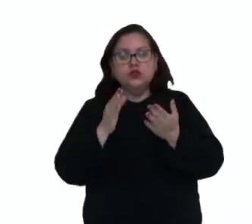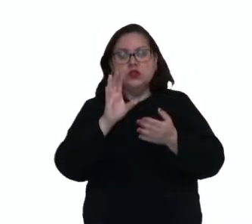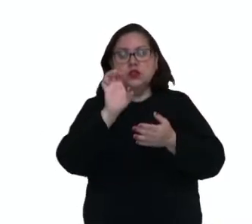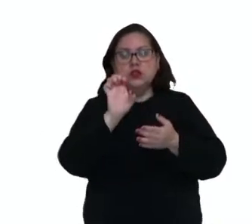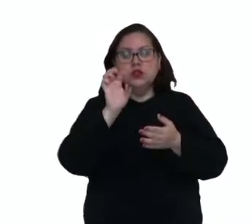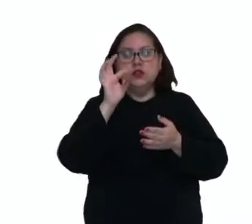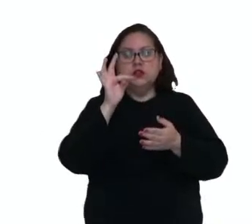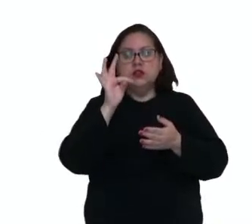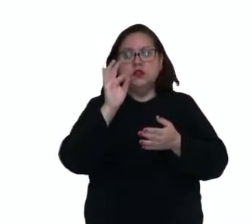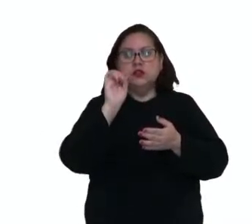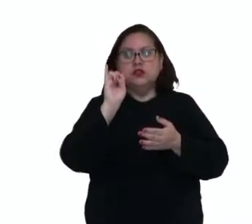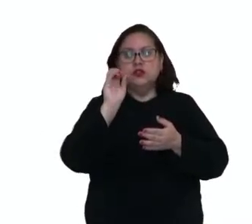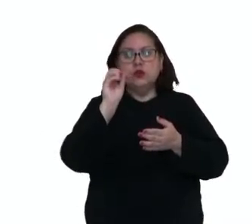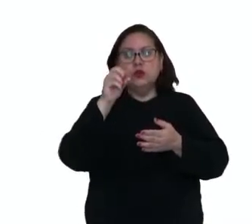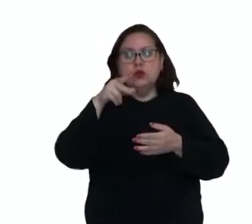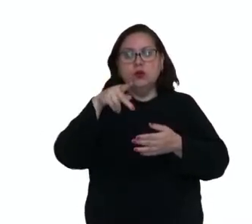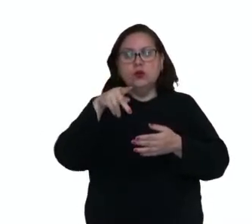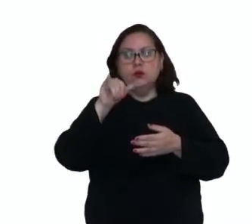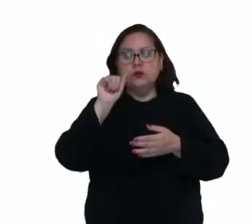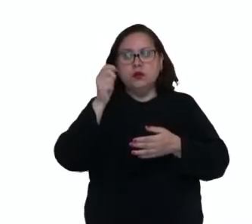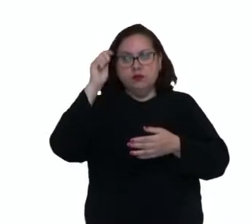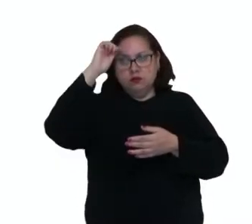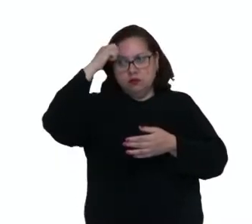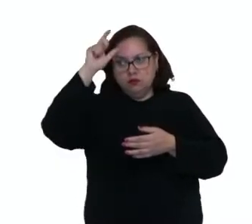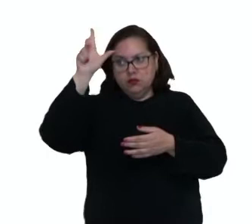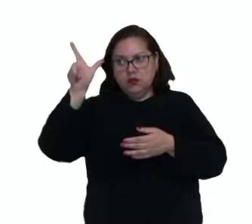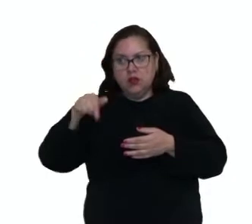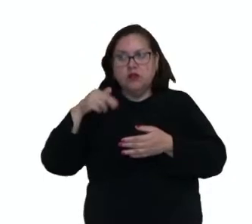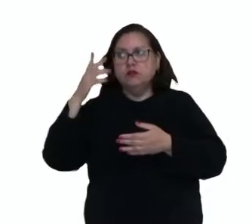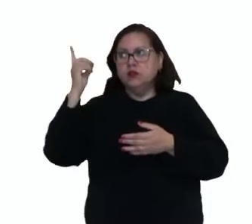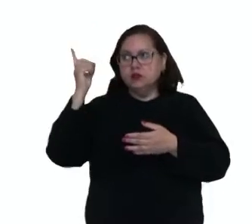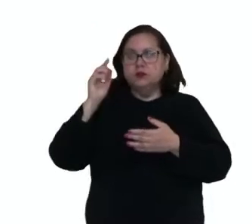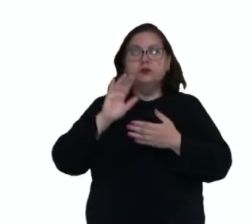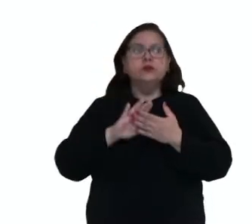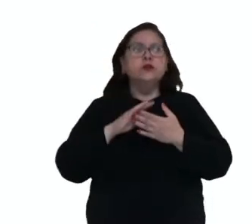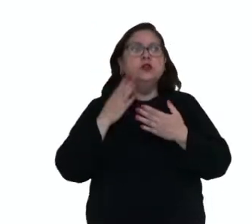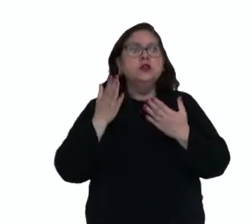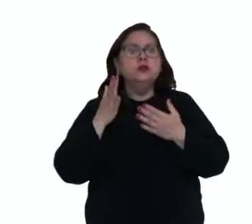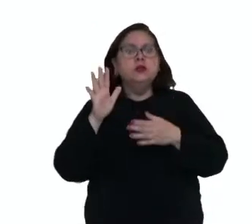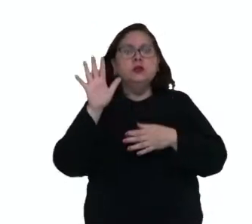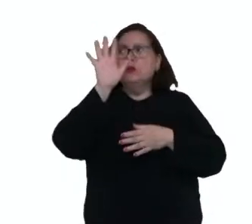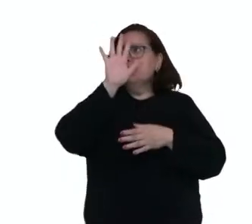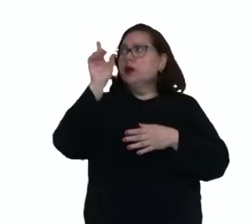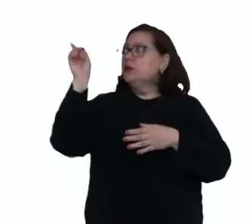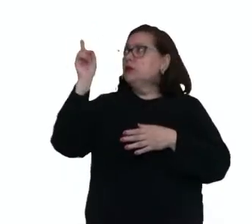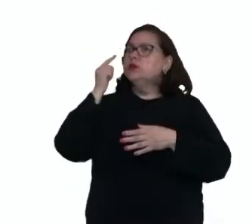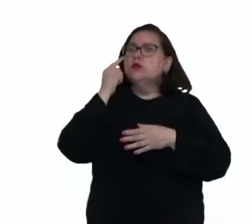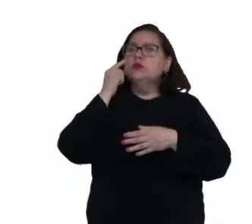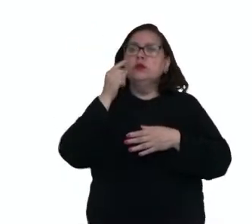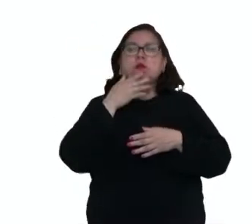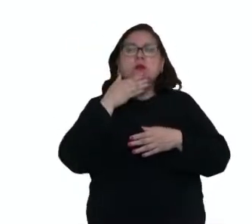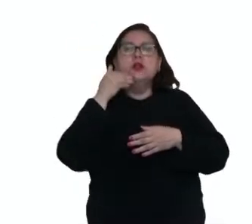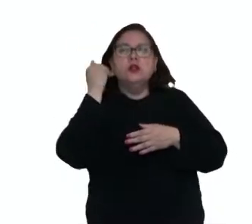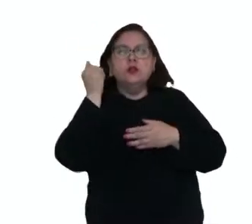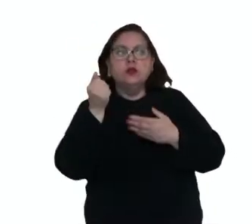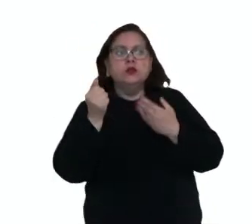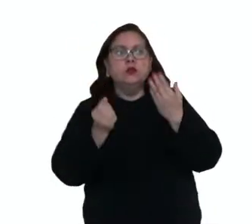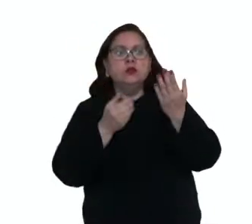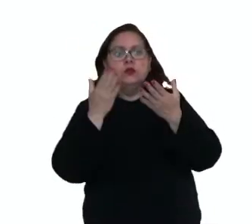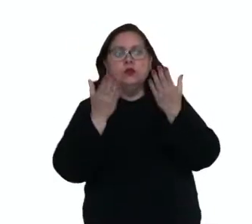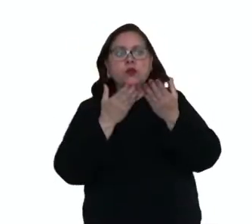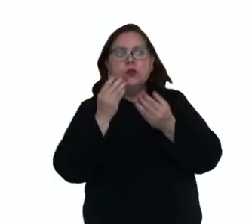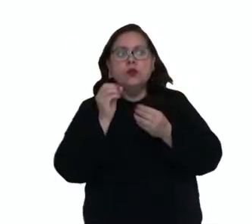Etiópia, ali na África, né, no Nordeste da África. Nesse mapa, a gente consegue ver melhor, então,